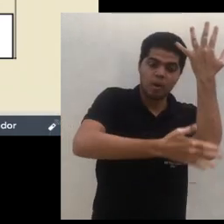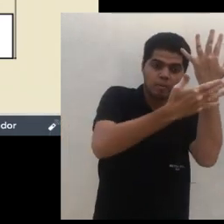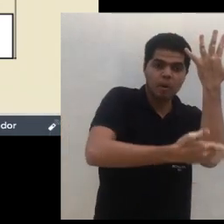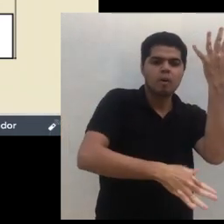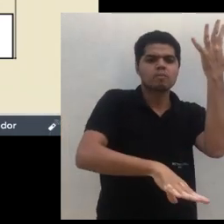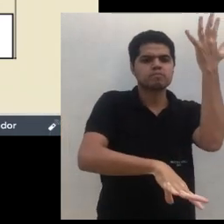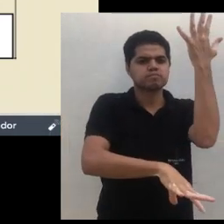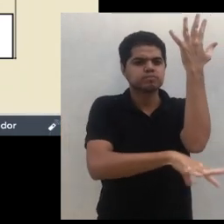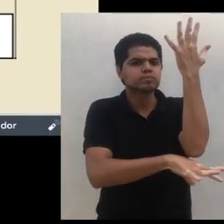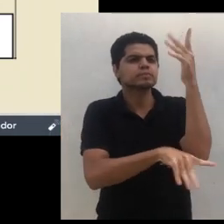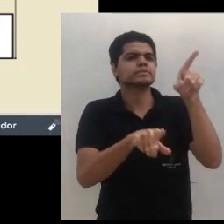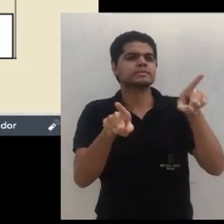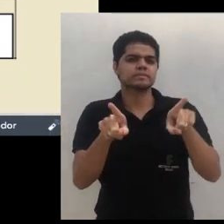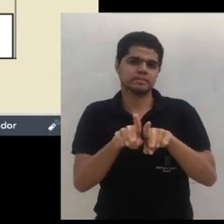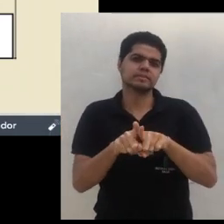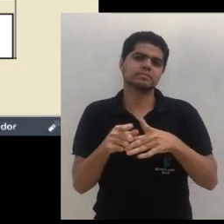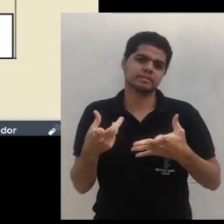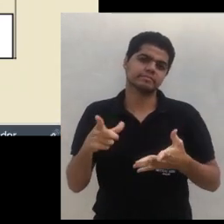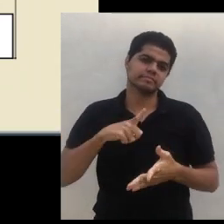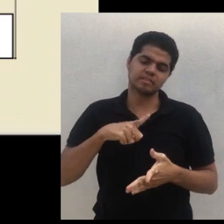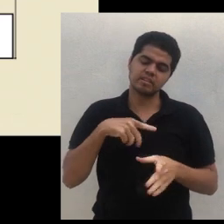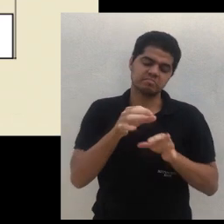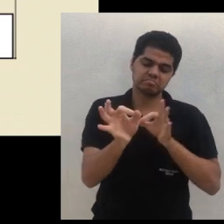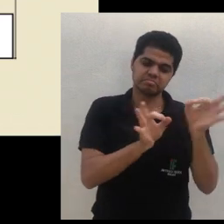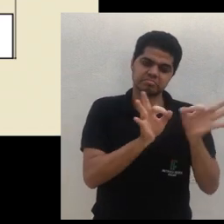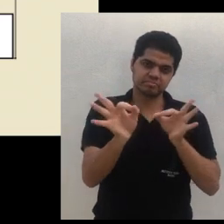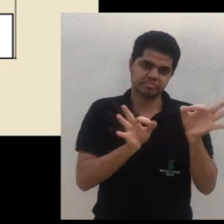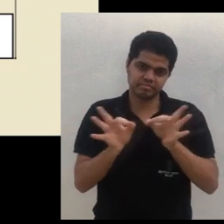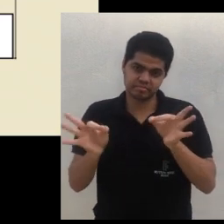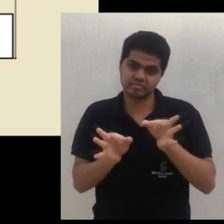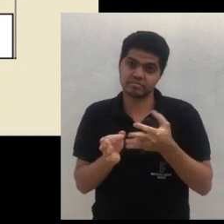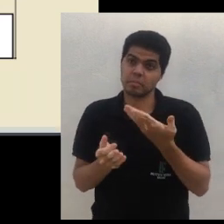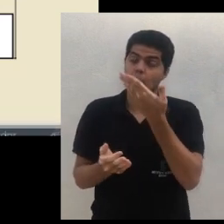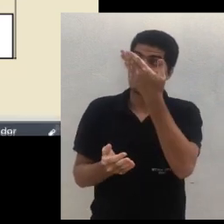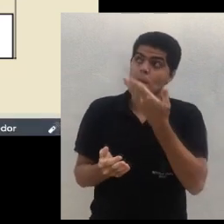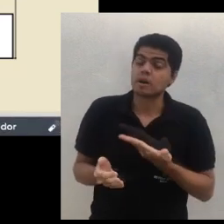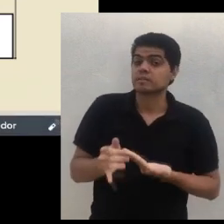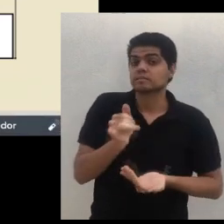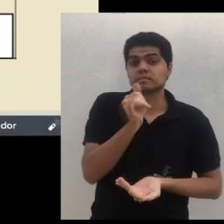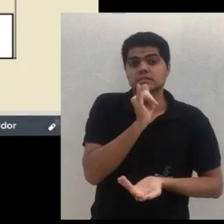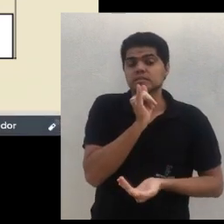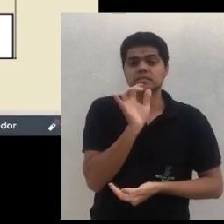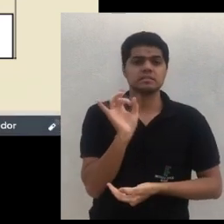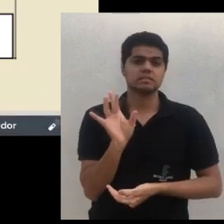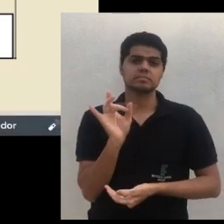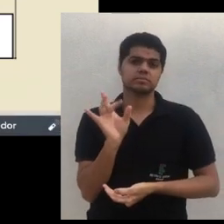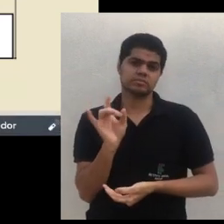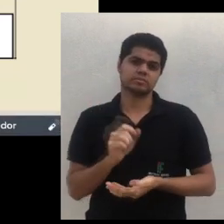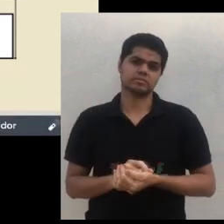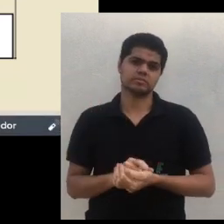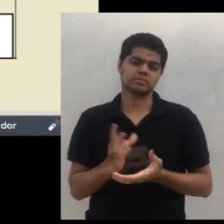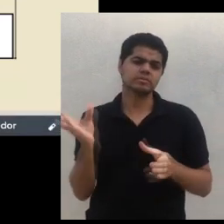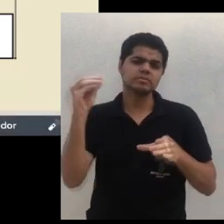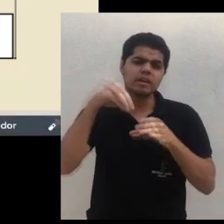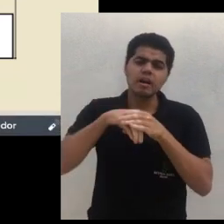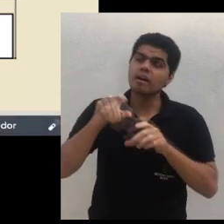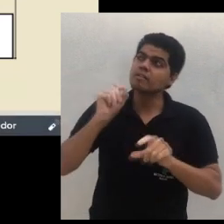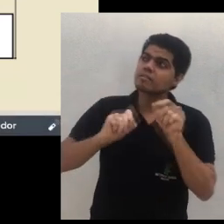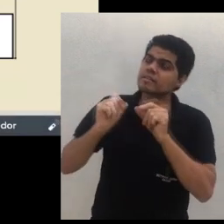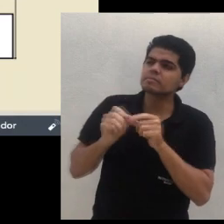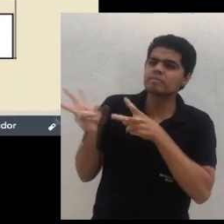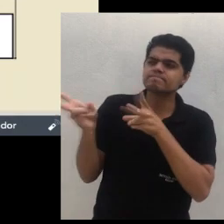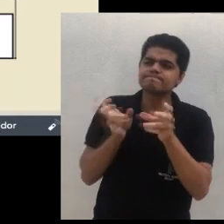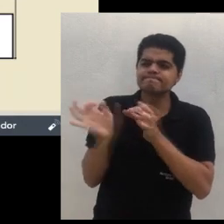gente. Dentro disso aqui você pode trabalhar de tantas formas. Ah, eu posso plantar tudo misturado? Pode, isso uma vontade sua. Desde que você